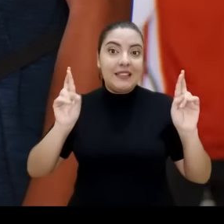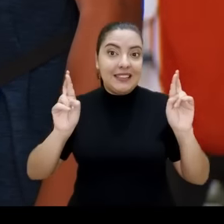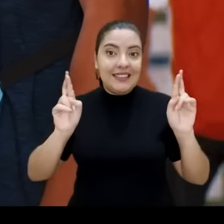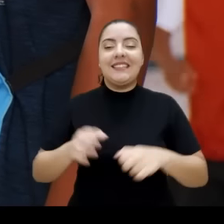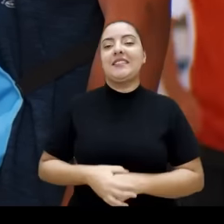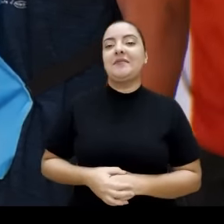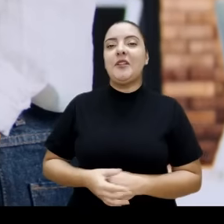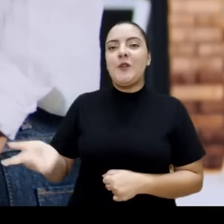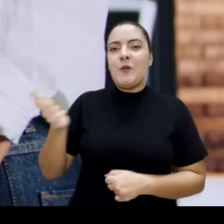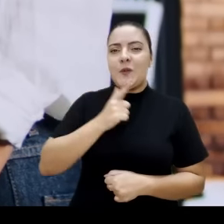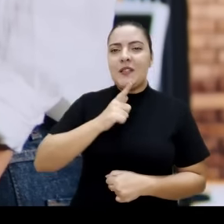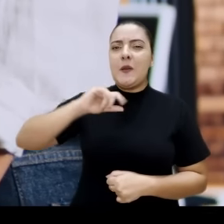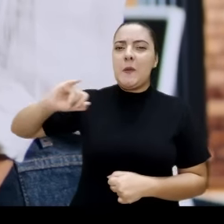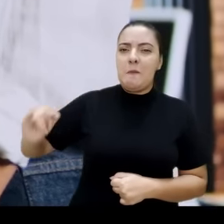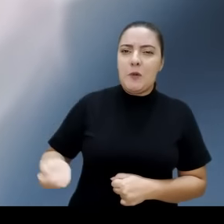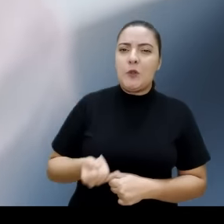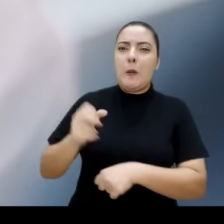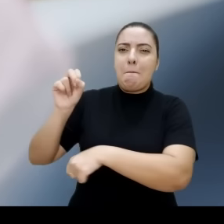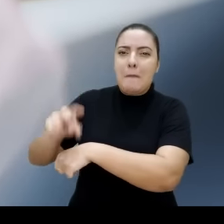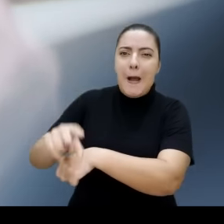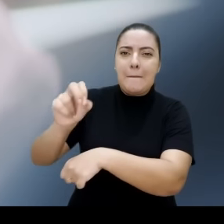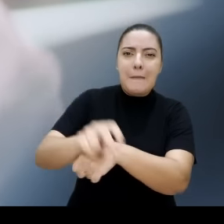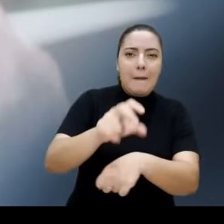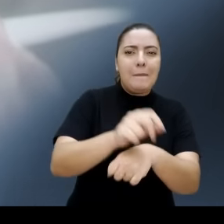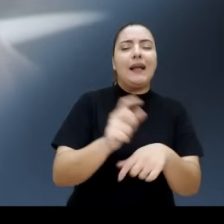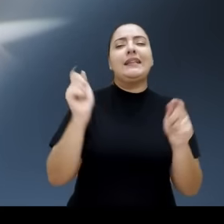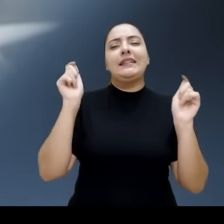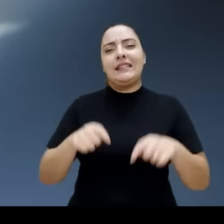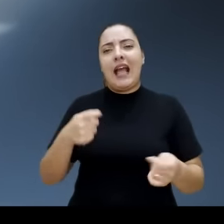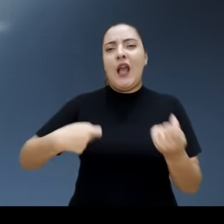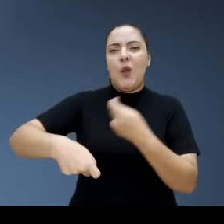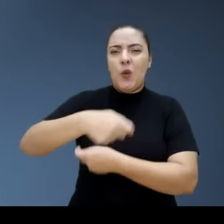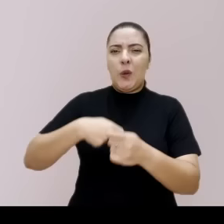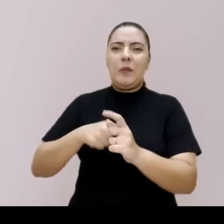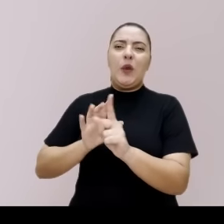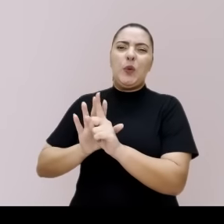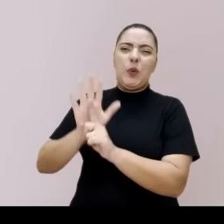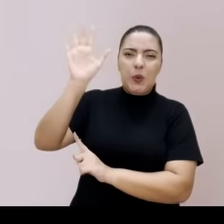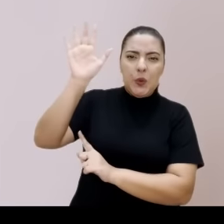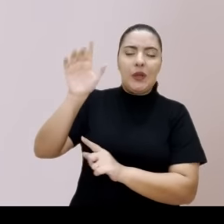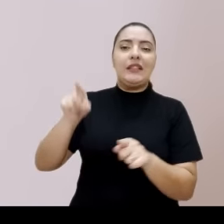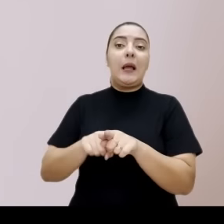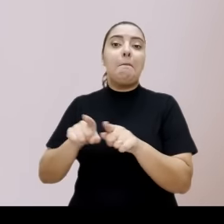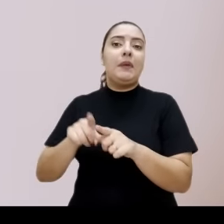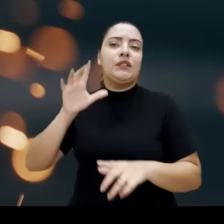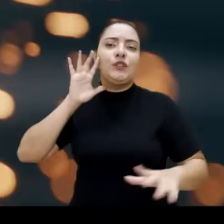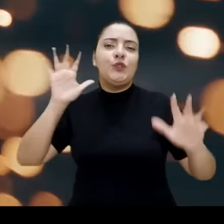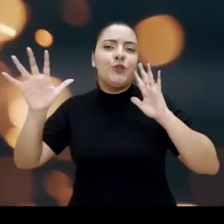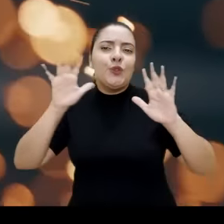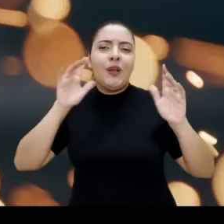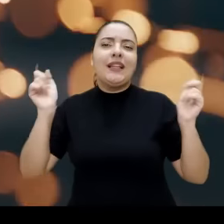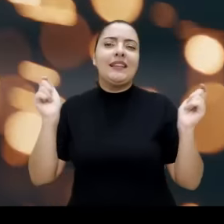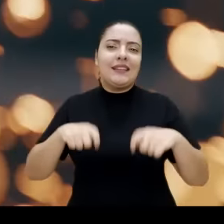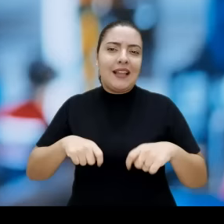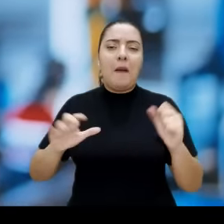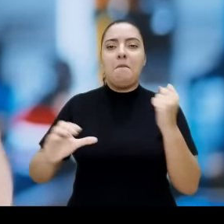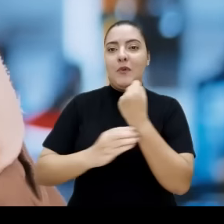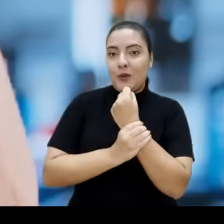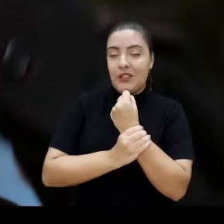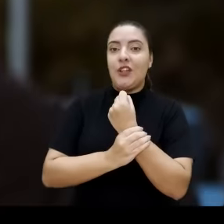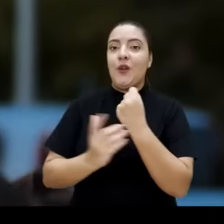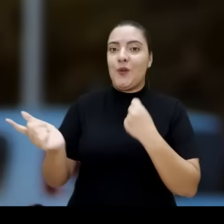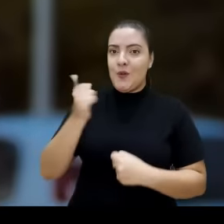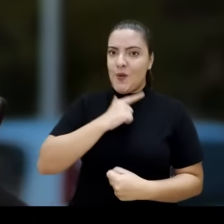É gerar oportunidades que impulsionam mais do que a economia, impulsionam sonhos. É proteger